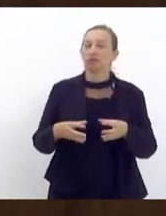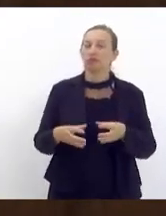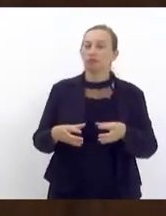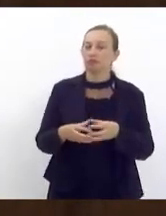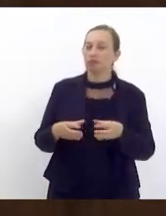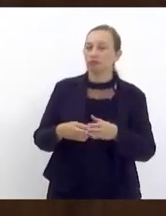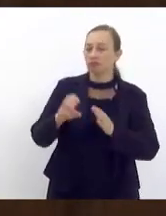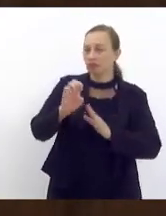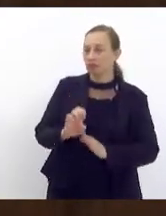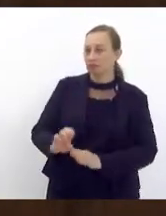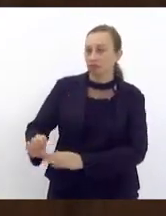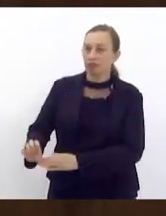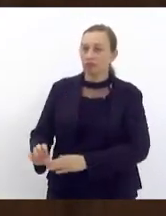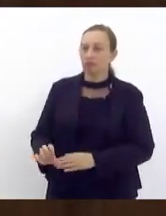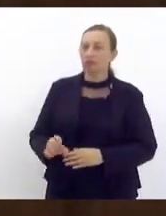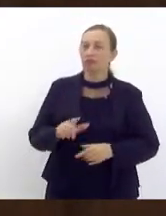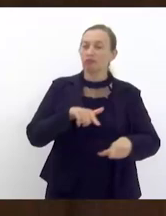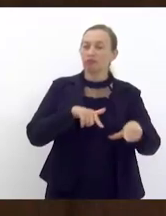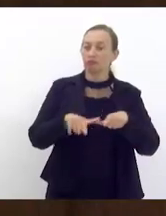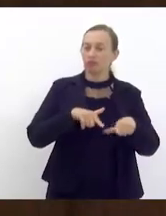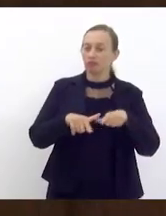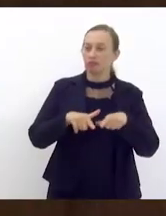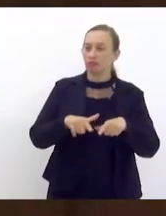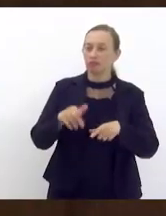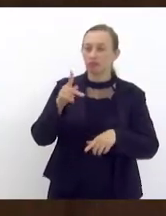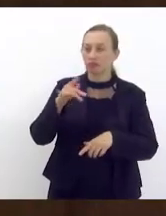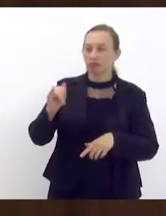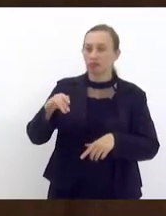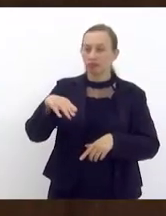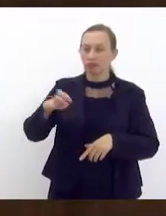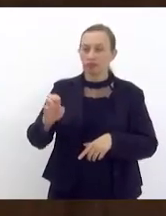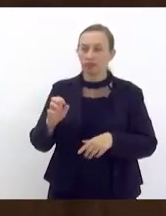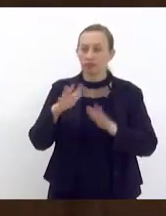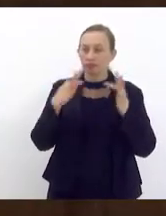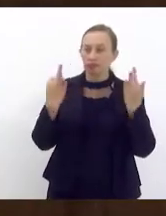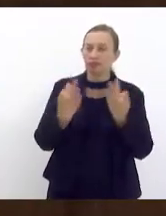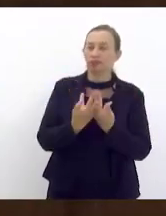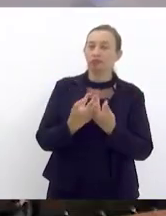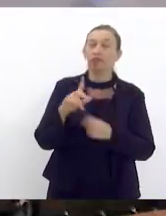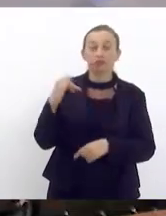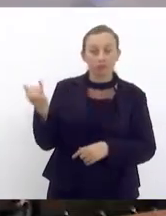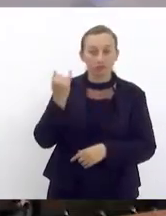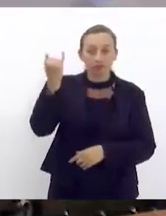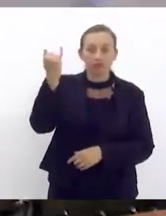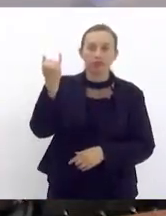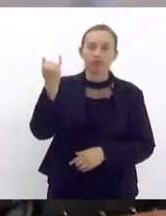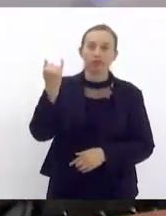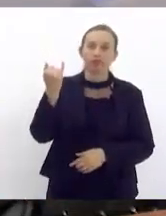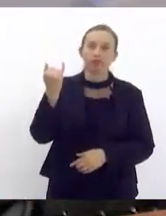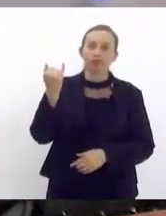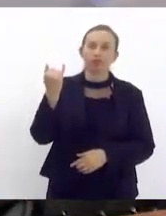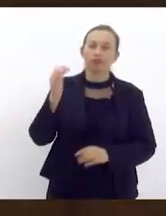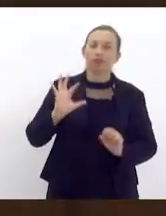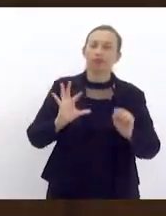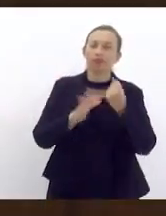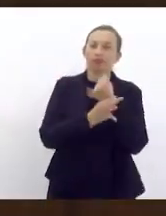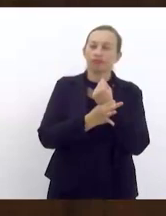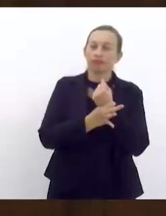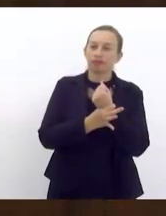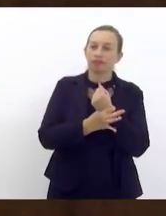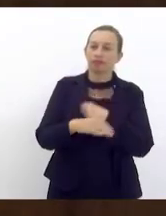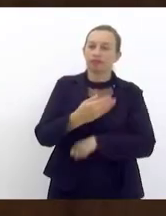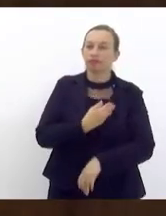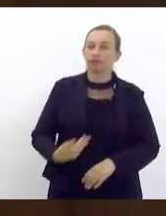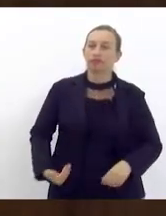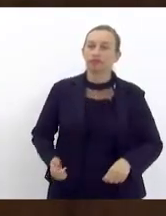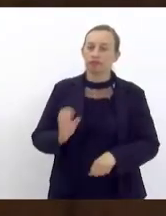reestabelecer o emprego desses pais dessas mães de família que são importantíssimos para a segurança pública aqui do